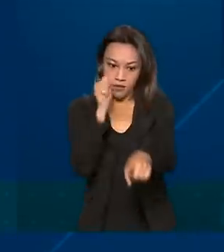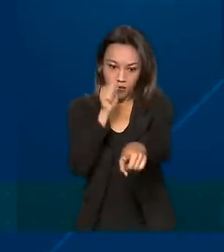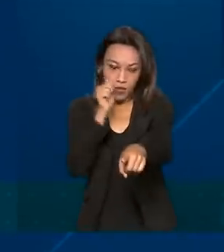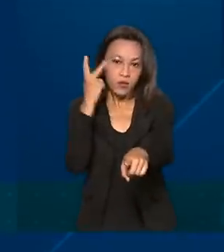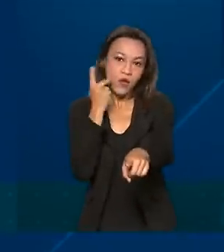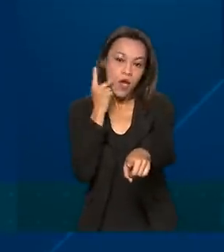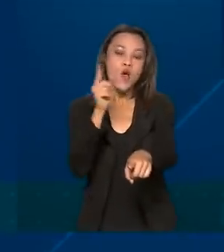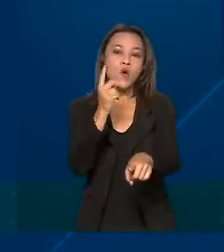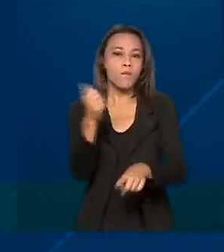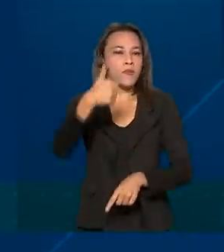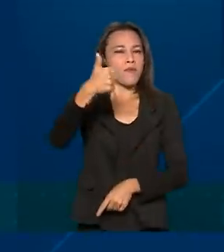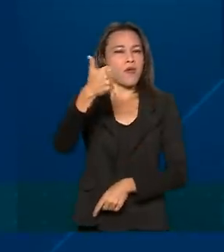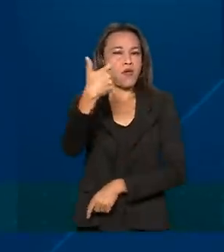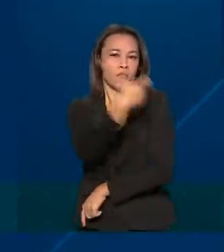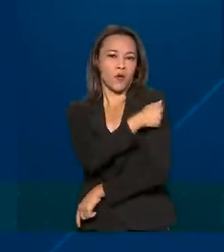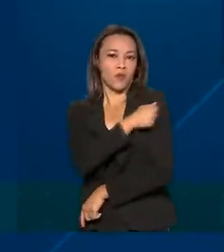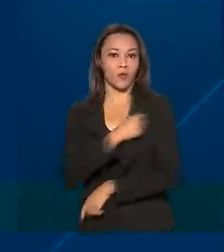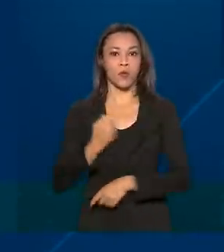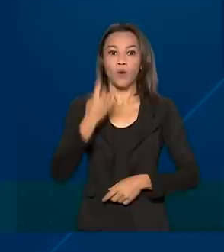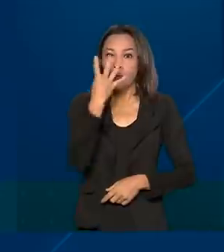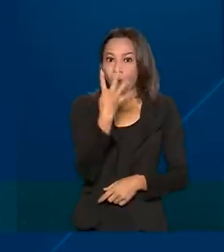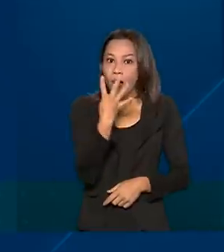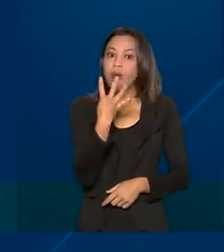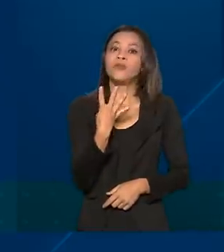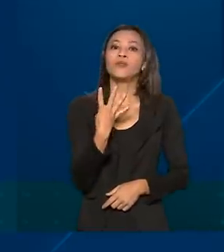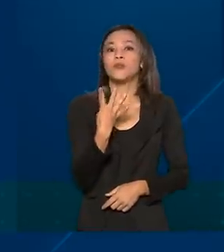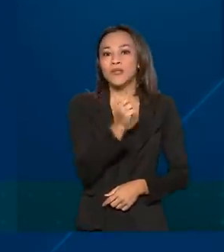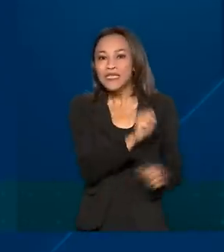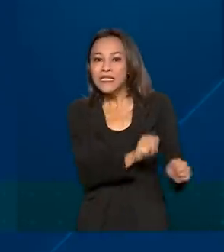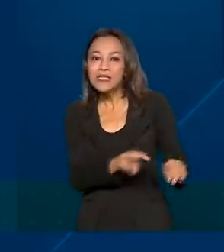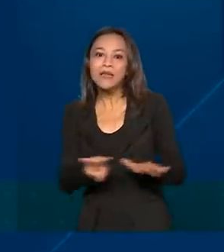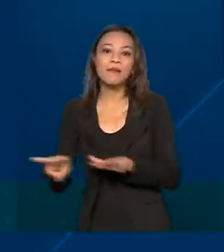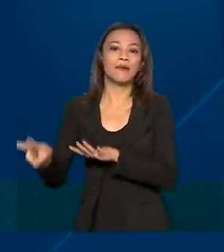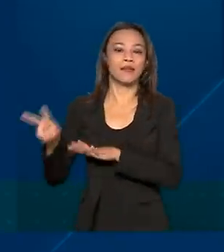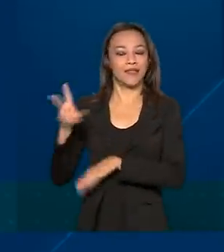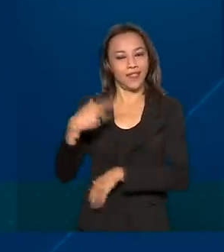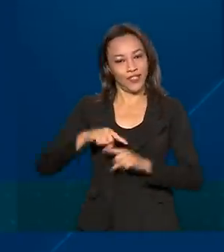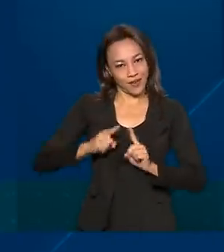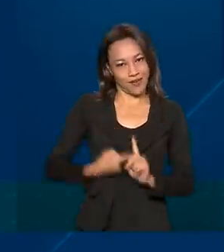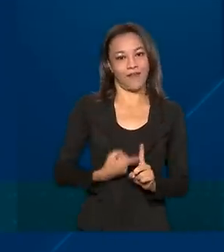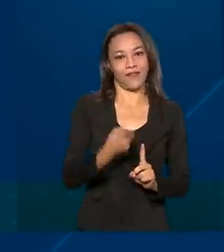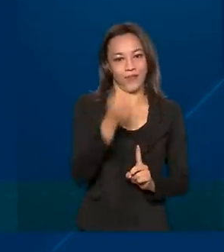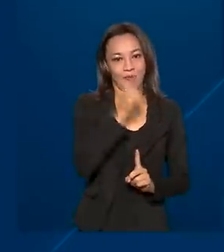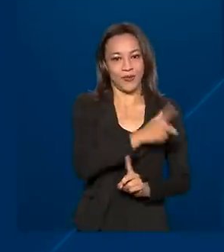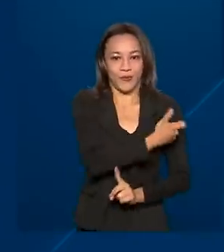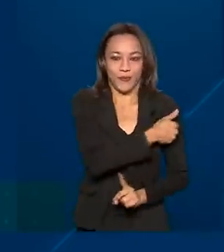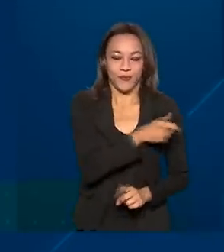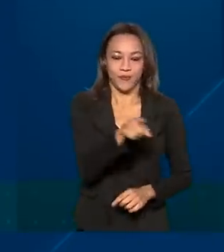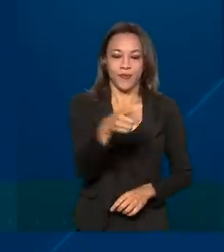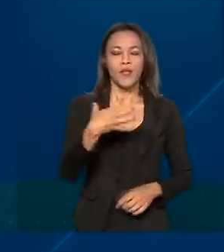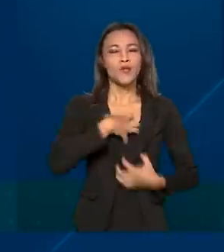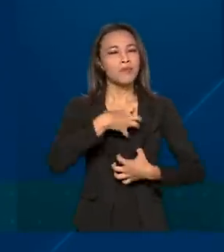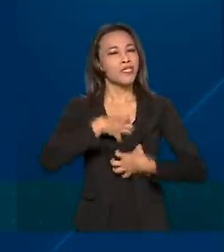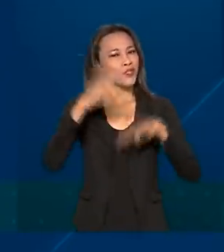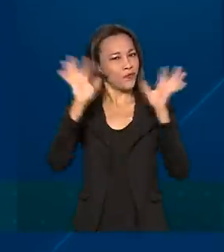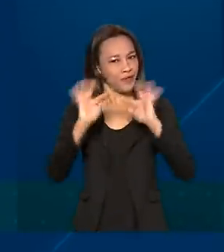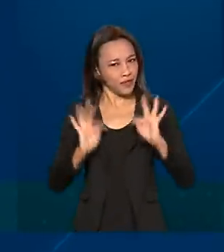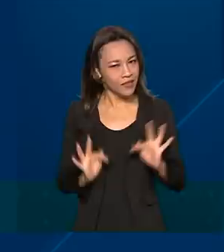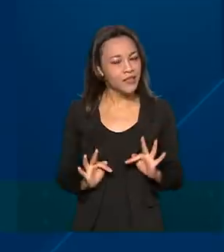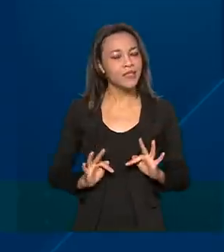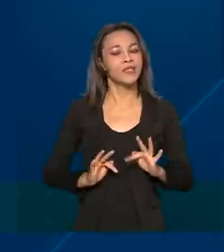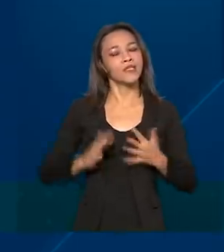dose quando completou quatro semanas de gestação. Eu estou muito feliz, muito tranquila,